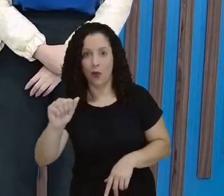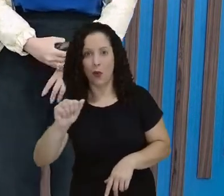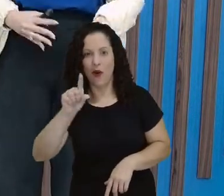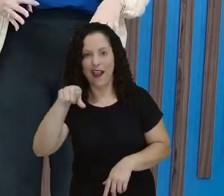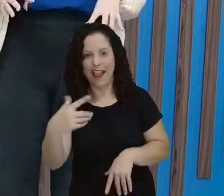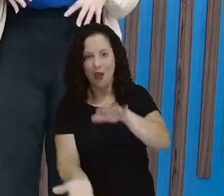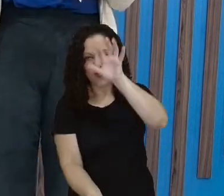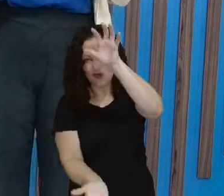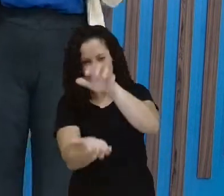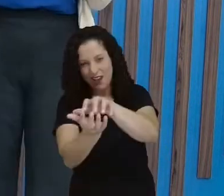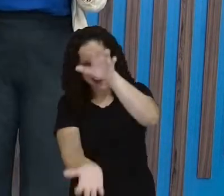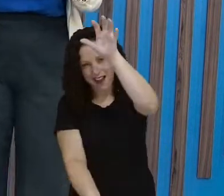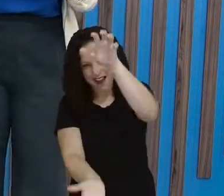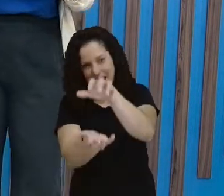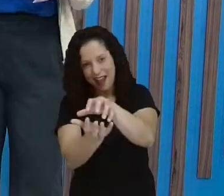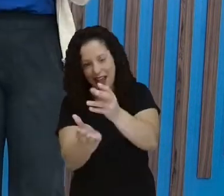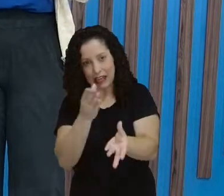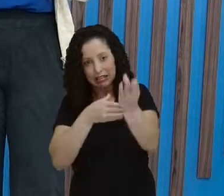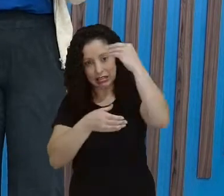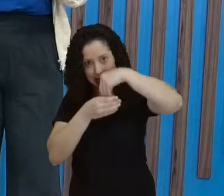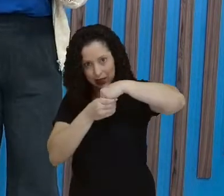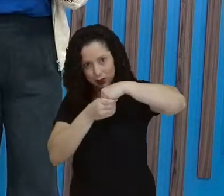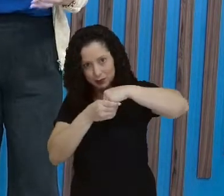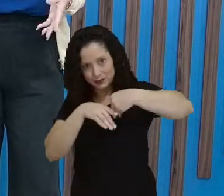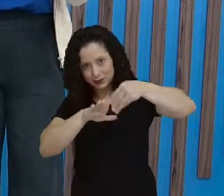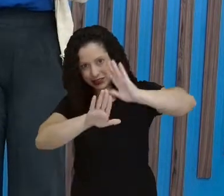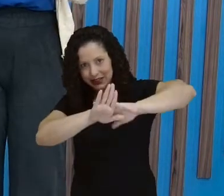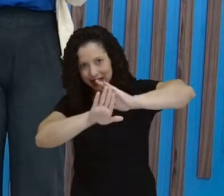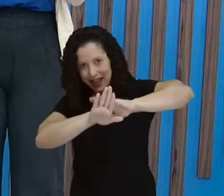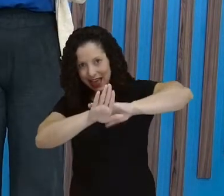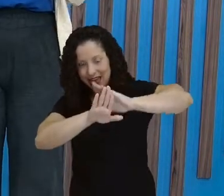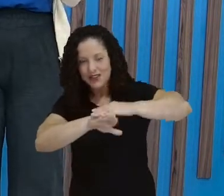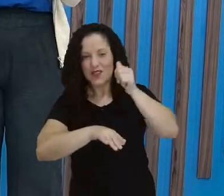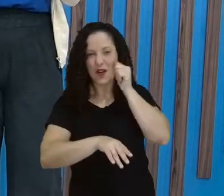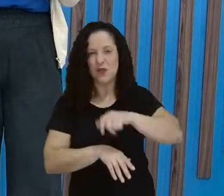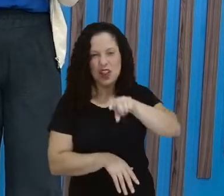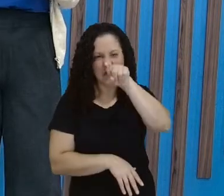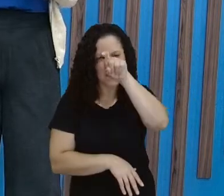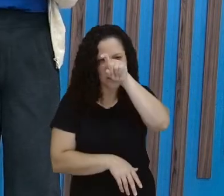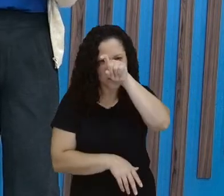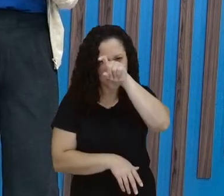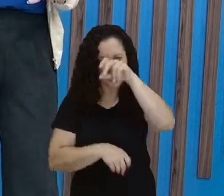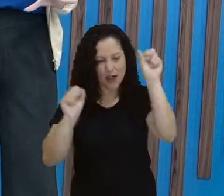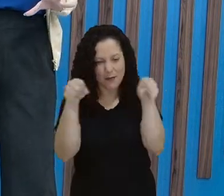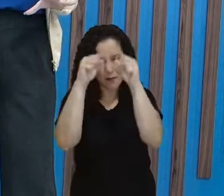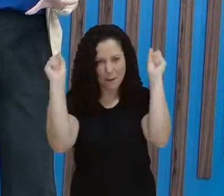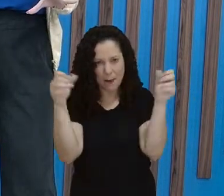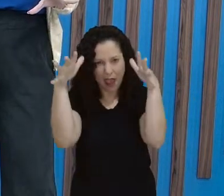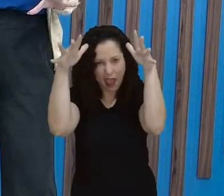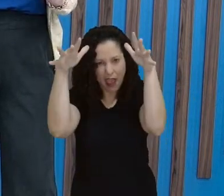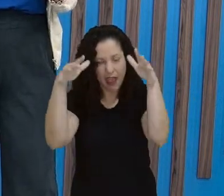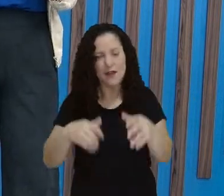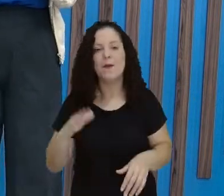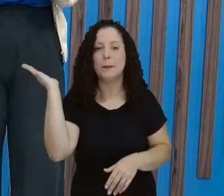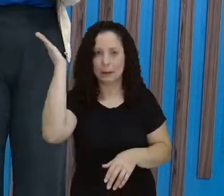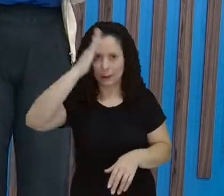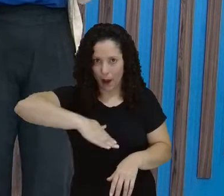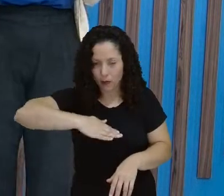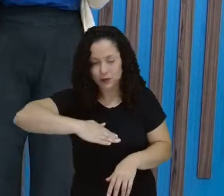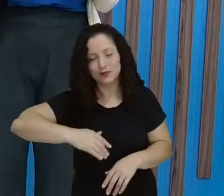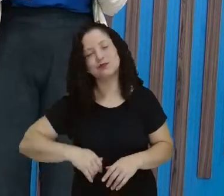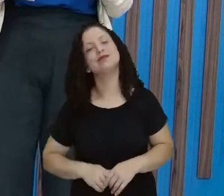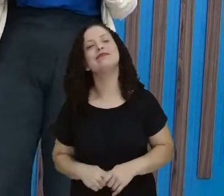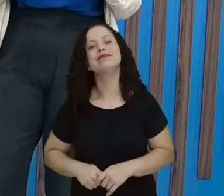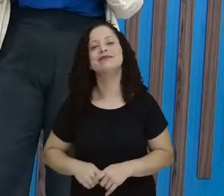bastante da Cuca. Que ela é uma bruxa, uma feiticeira. Que aí ela faz aquelas maldades contra as pessoas, né? Mas